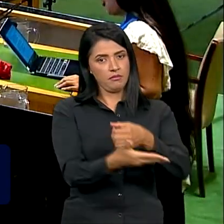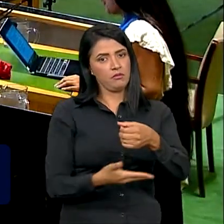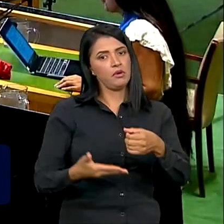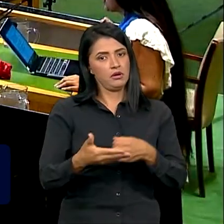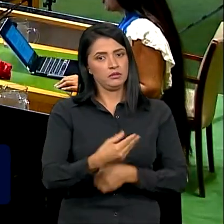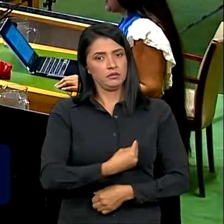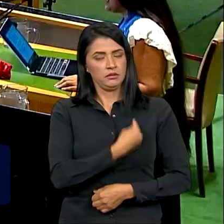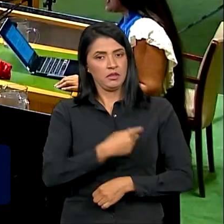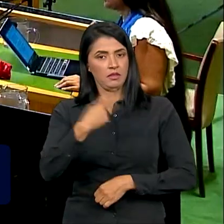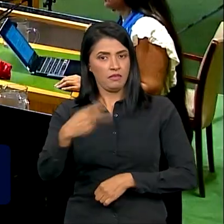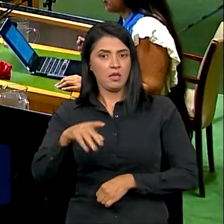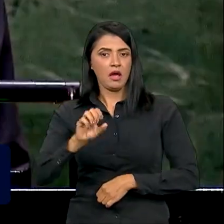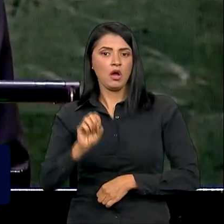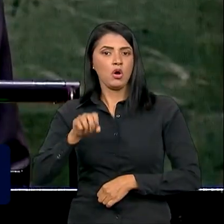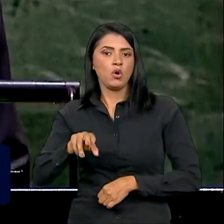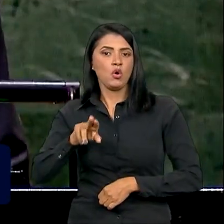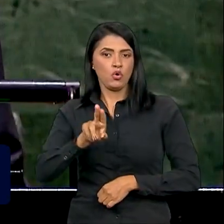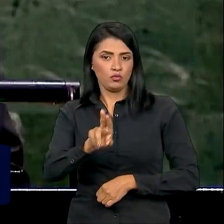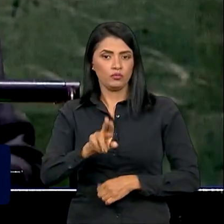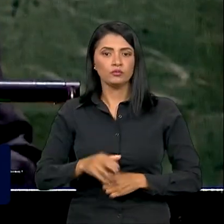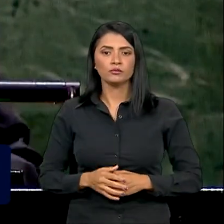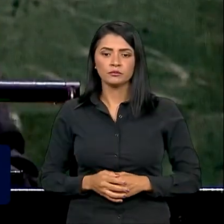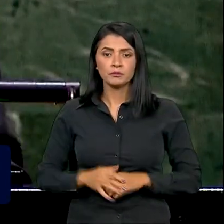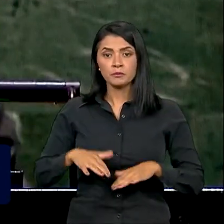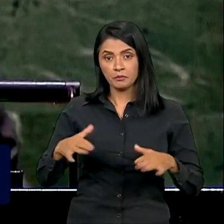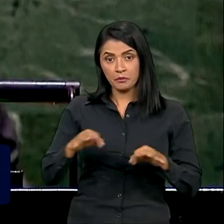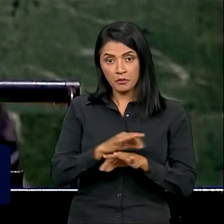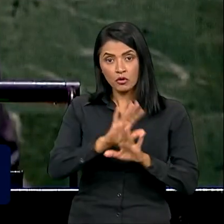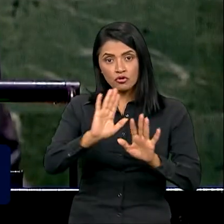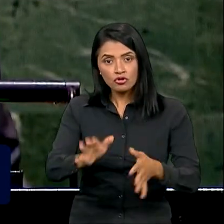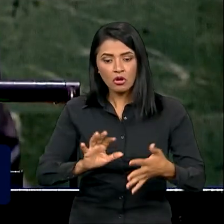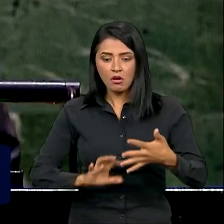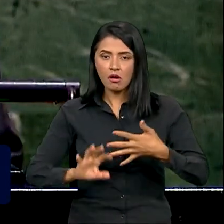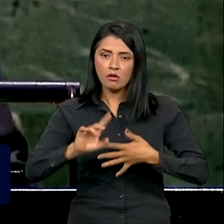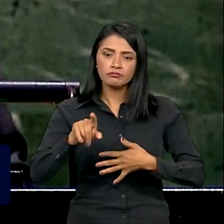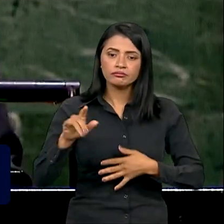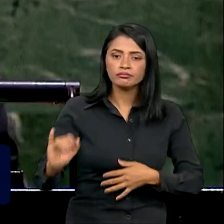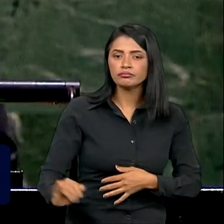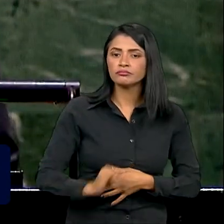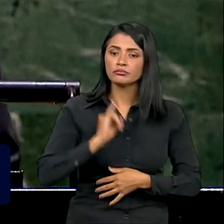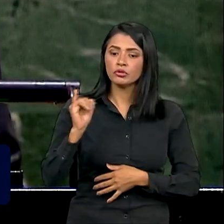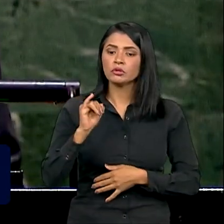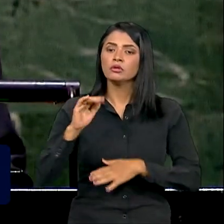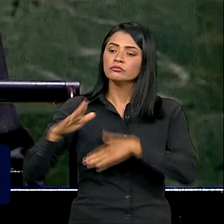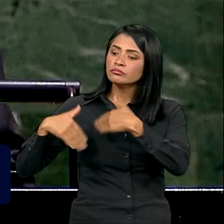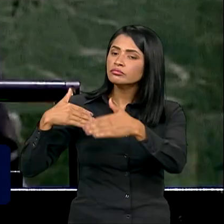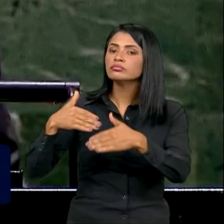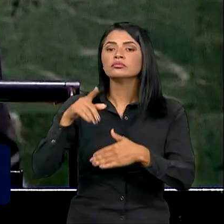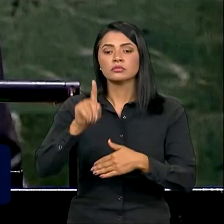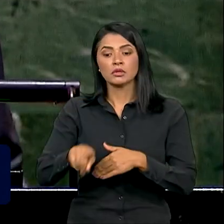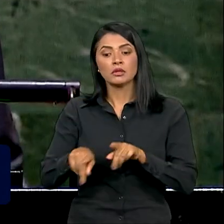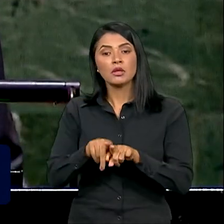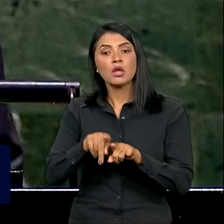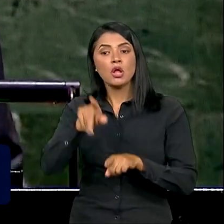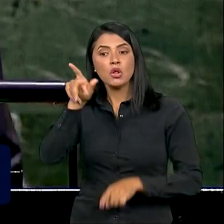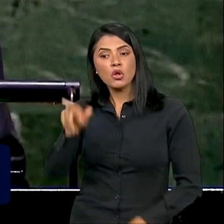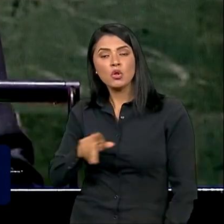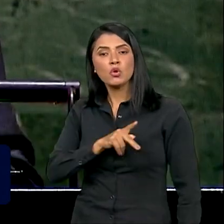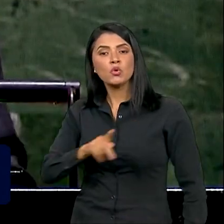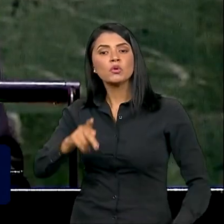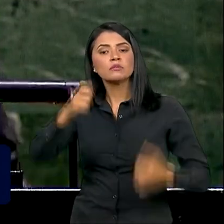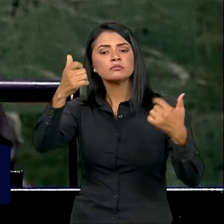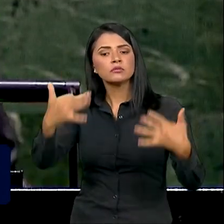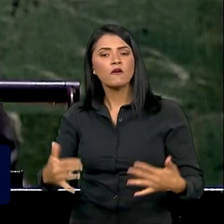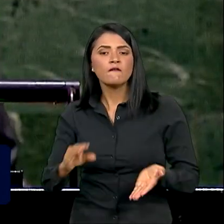existência da própria ONU. Embora tenha classificado como significativos os avanços, Lula ponderou que